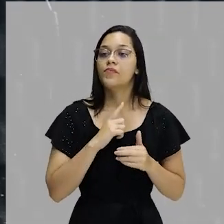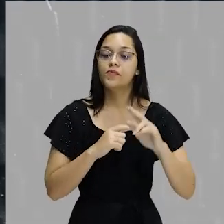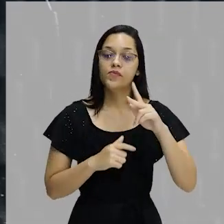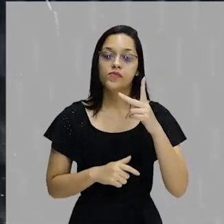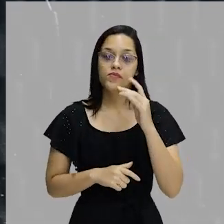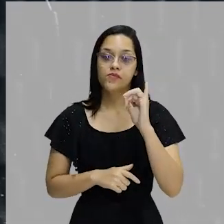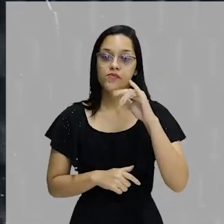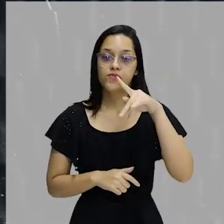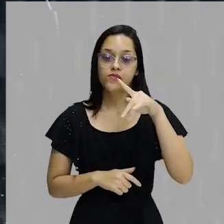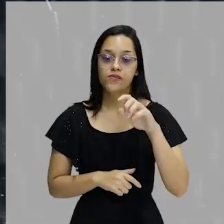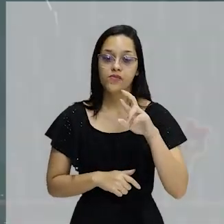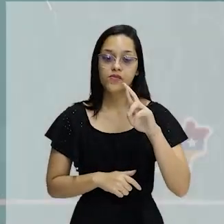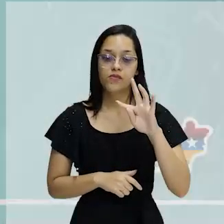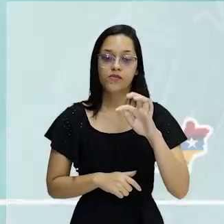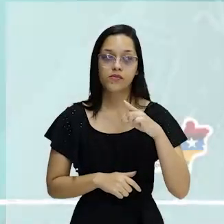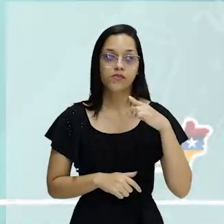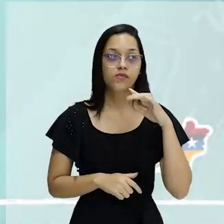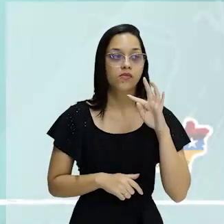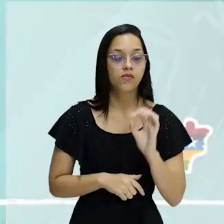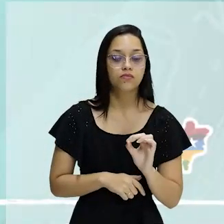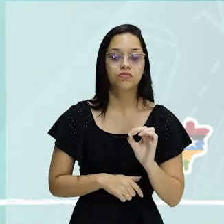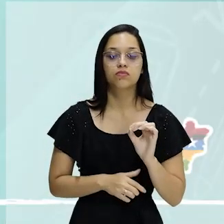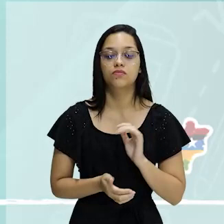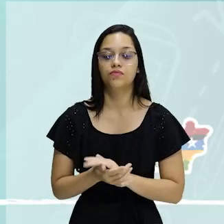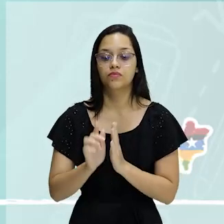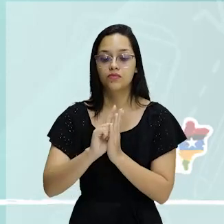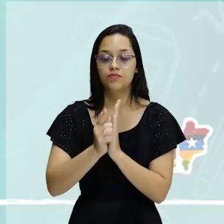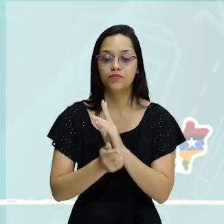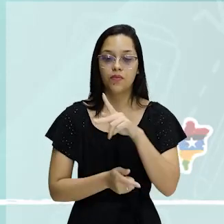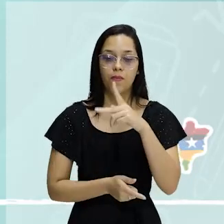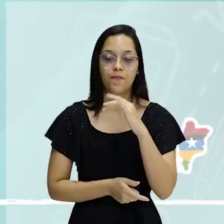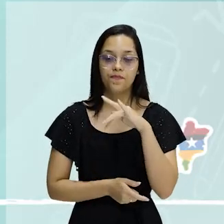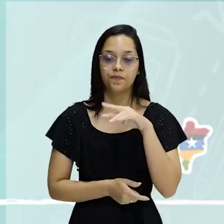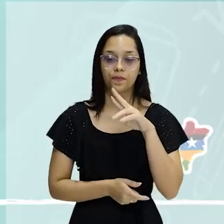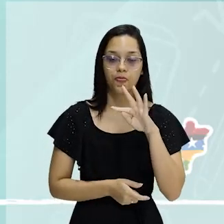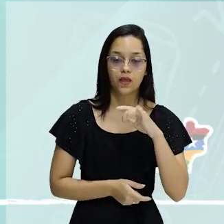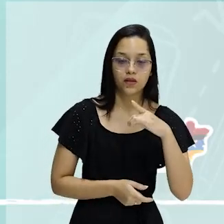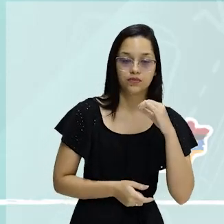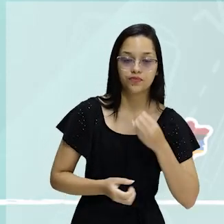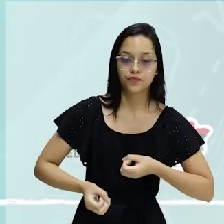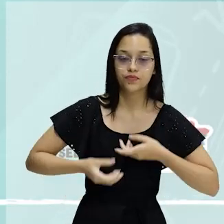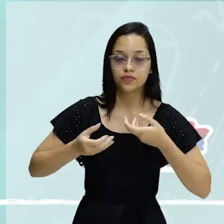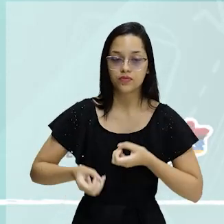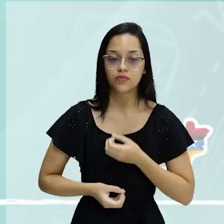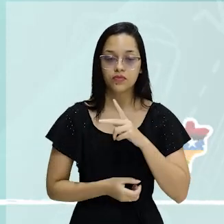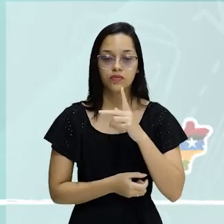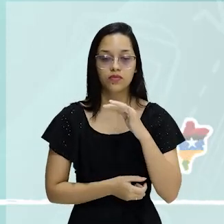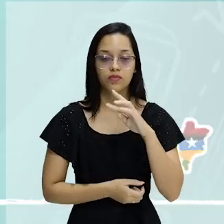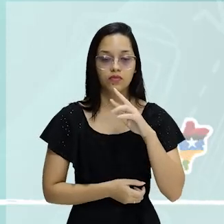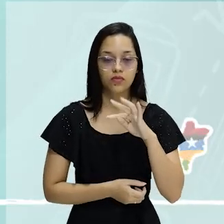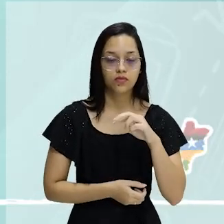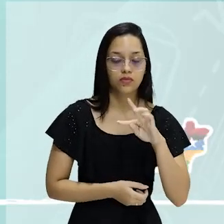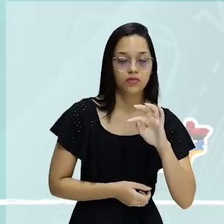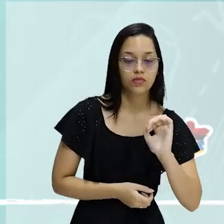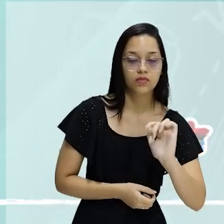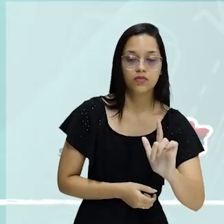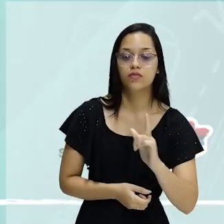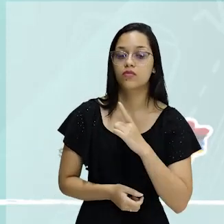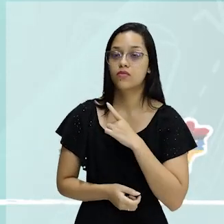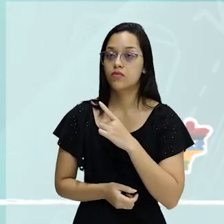hipertexto. Olha só, gênero hipertexto e produção hipertextual. Nós vamos